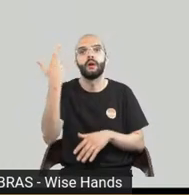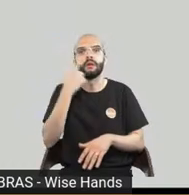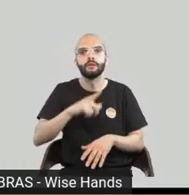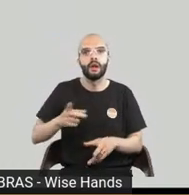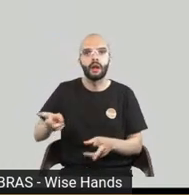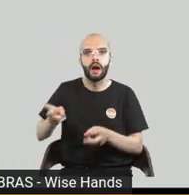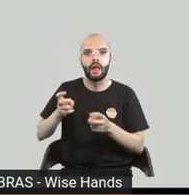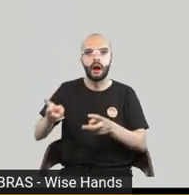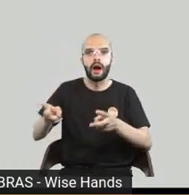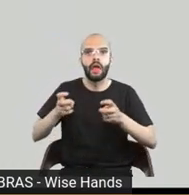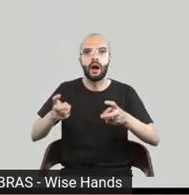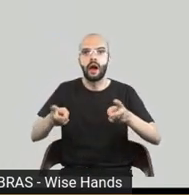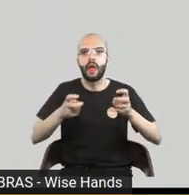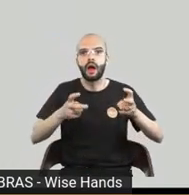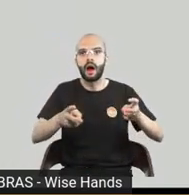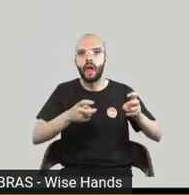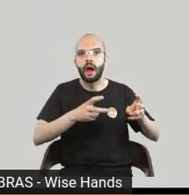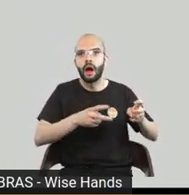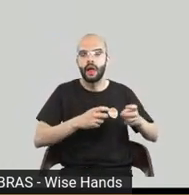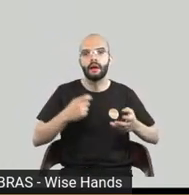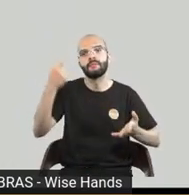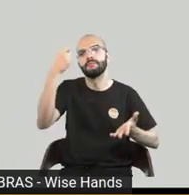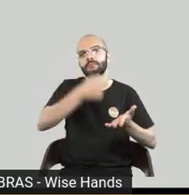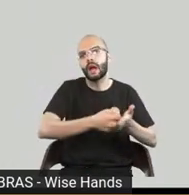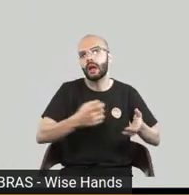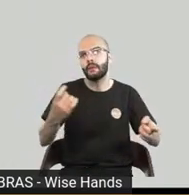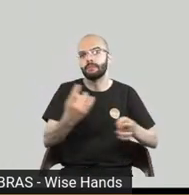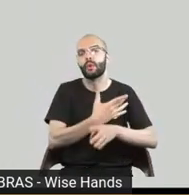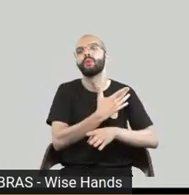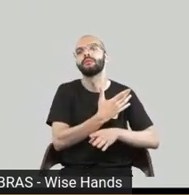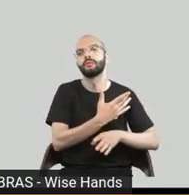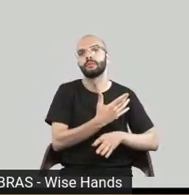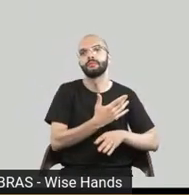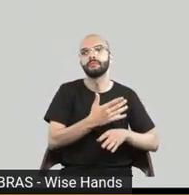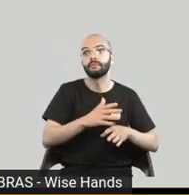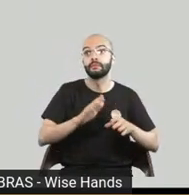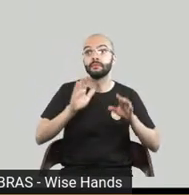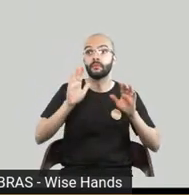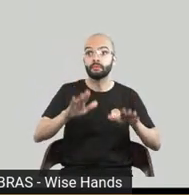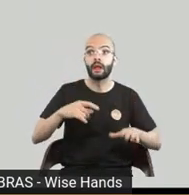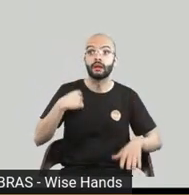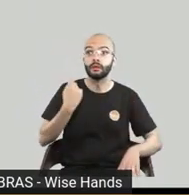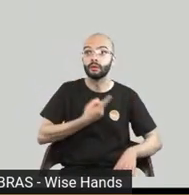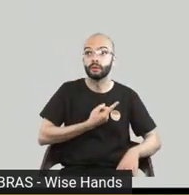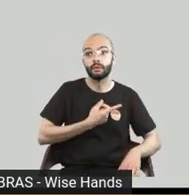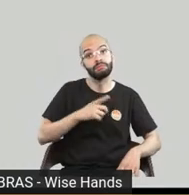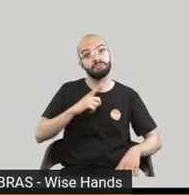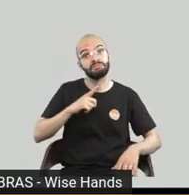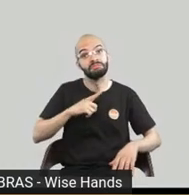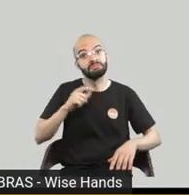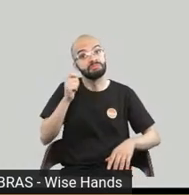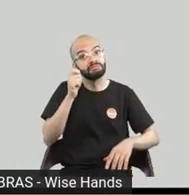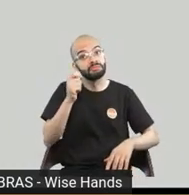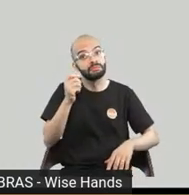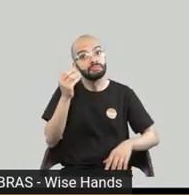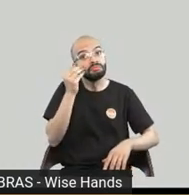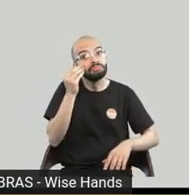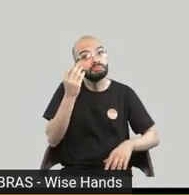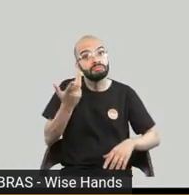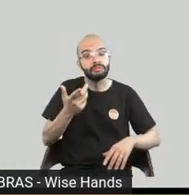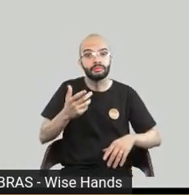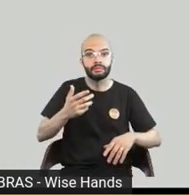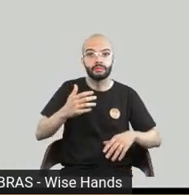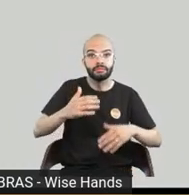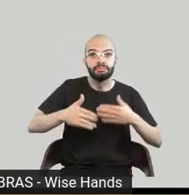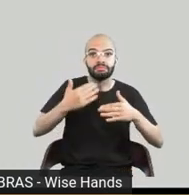mercado de áudio comece de fato a pegar por aqui a gente já tenha um catálogo relevante uma coisa alimenta a outra na verdade se não tem catálogo não tem